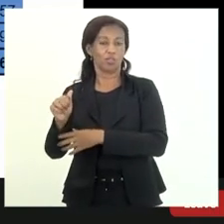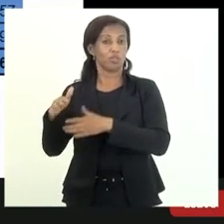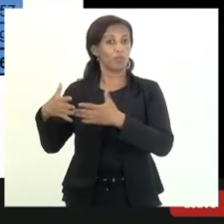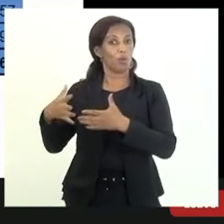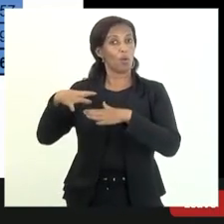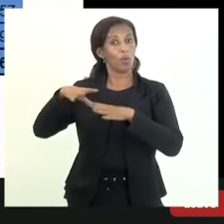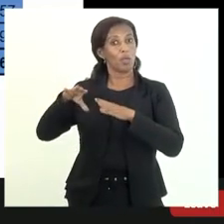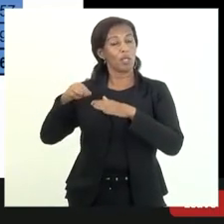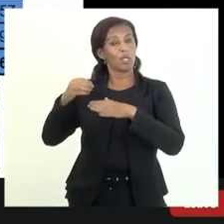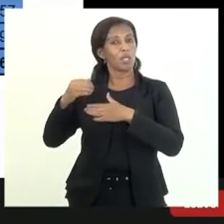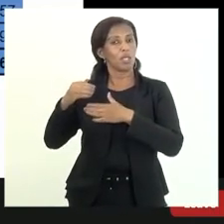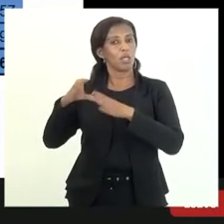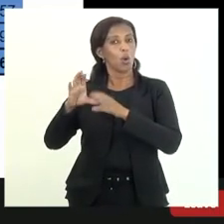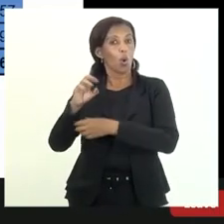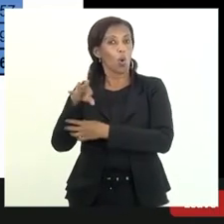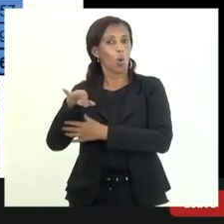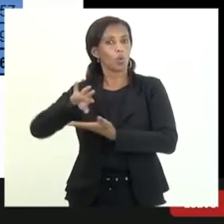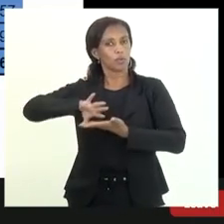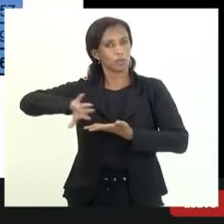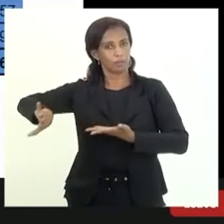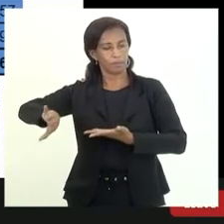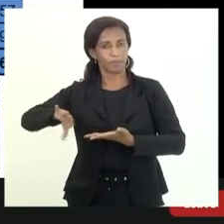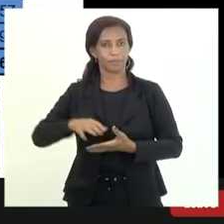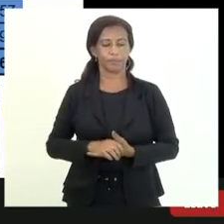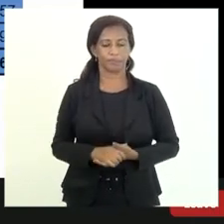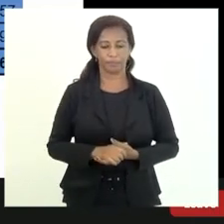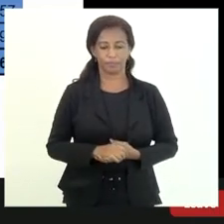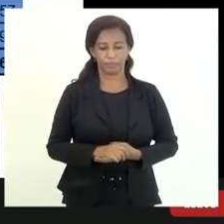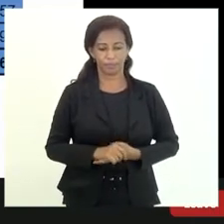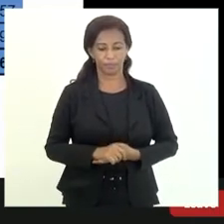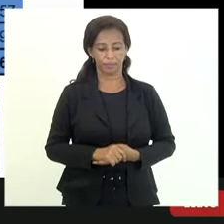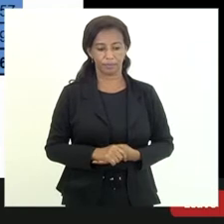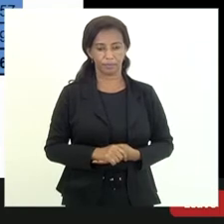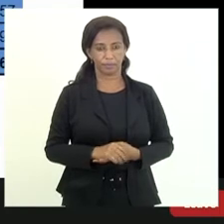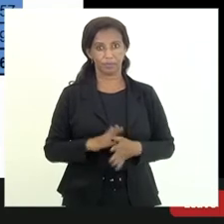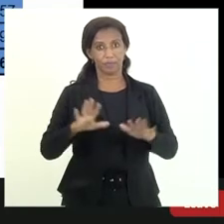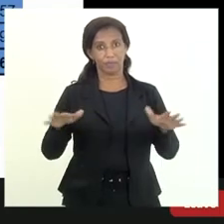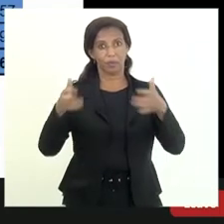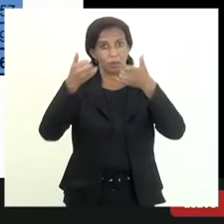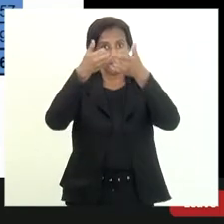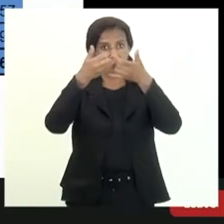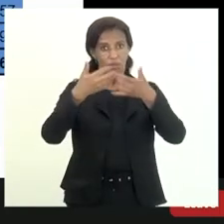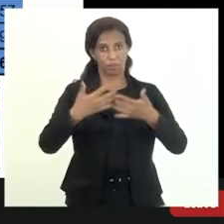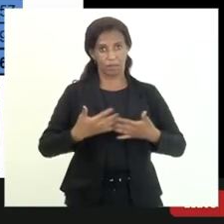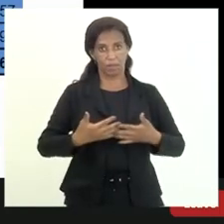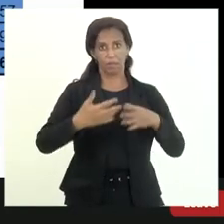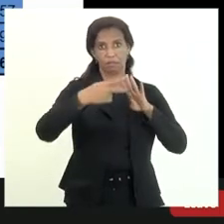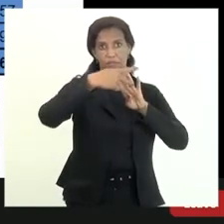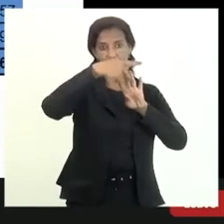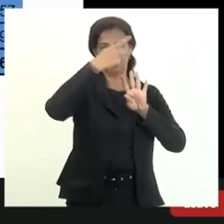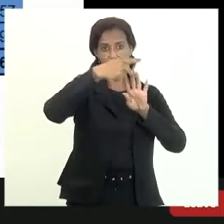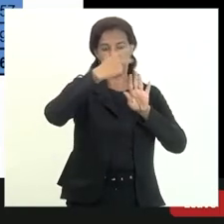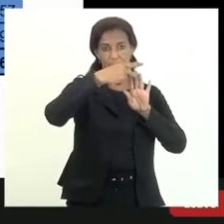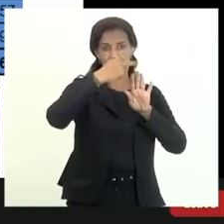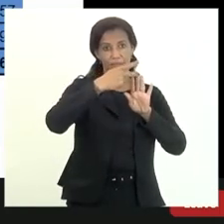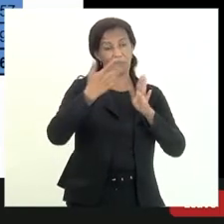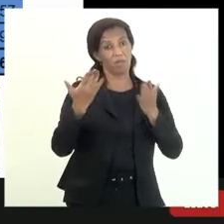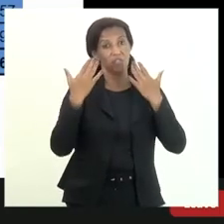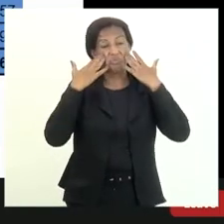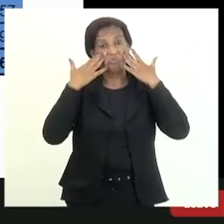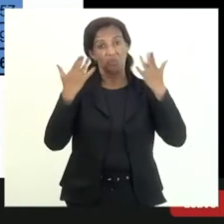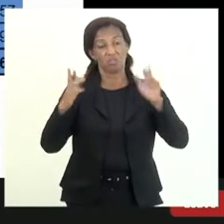separadas então daí talvez pela explicação dessa norma talvez explique essa discrepância